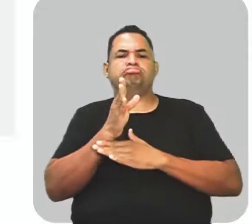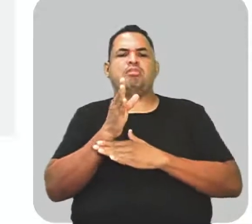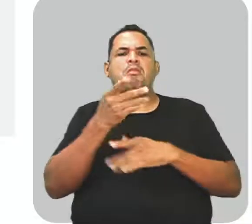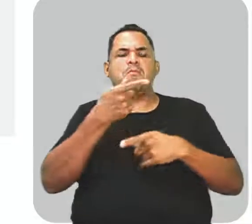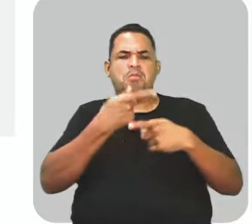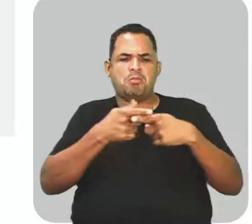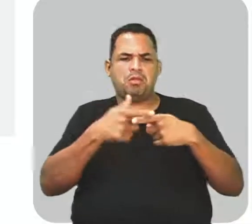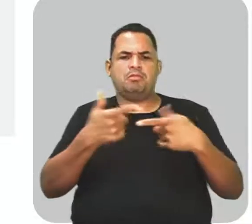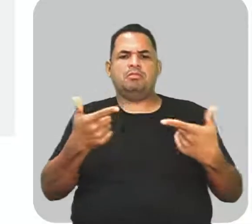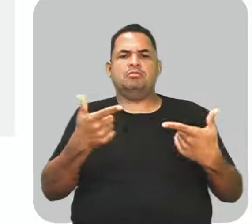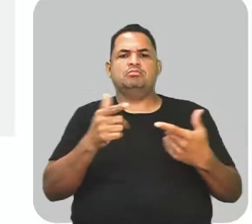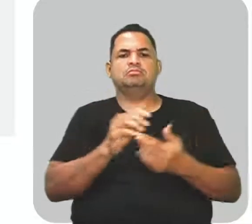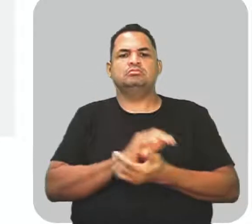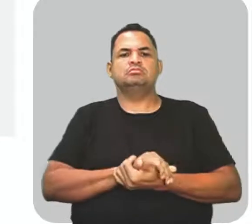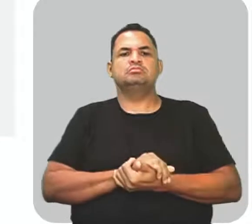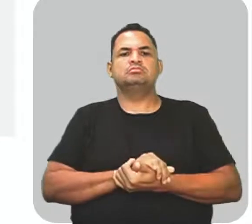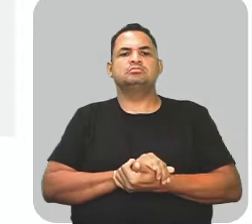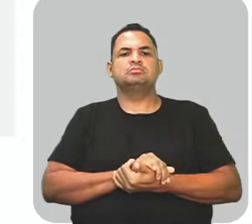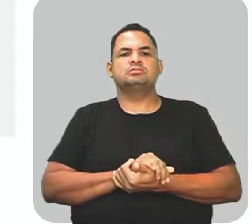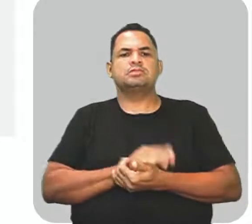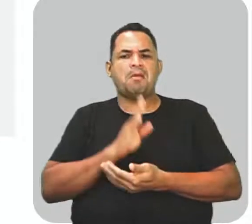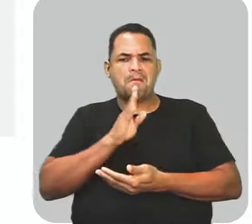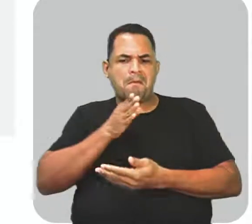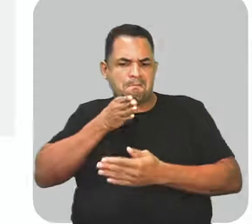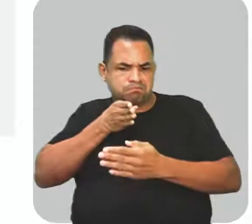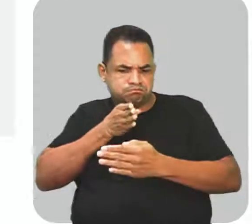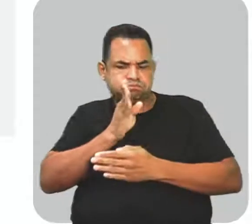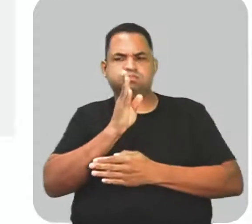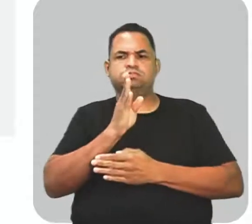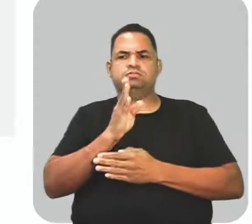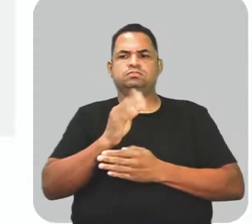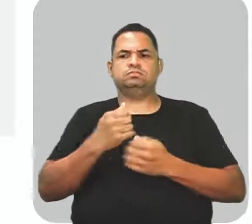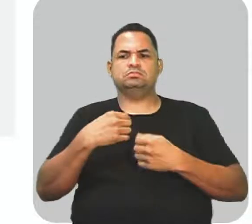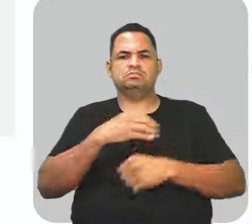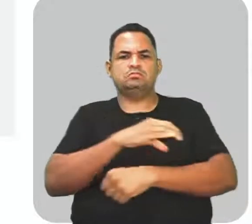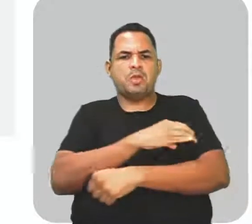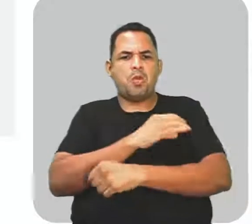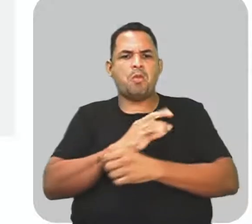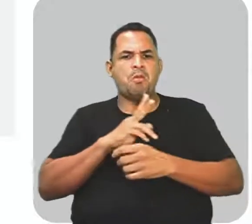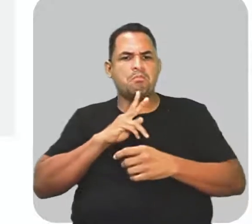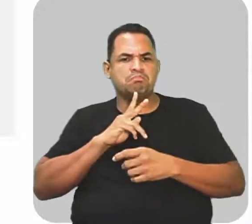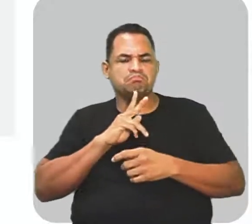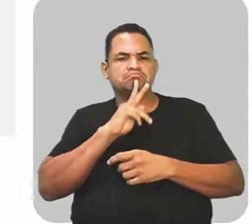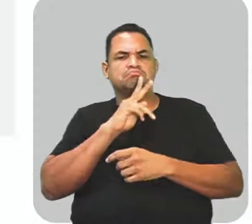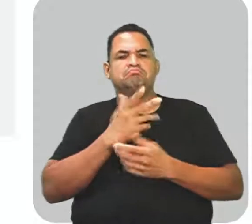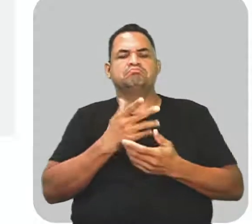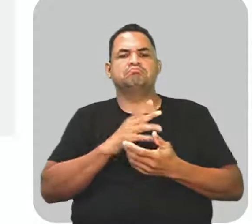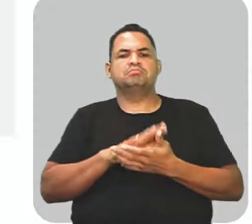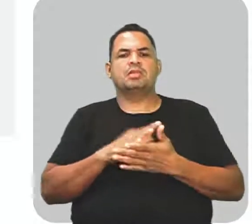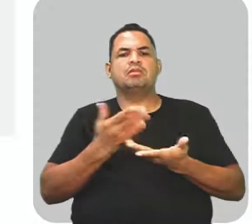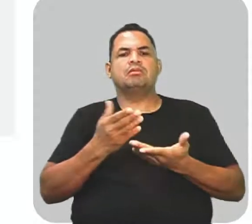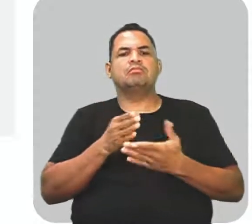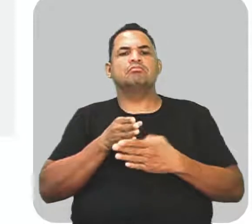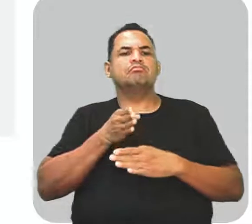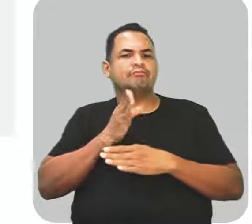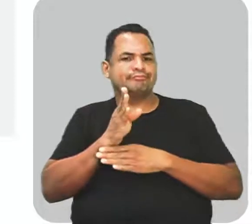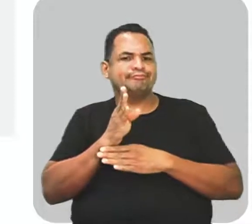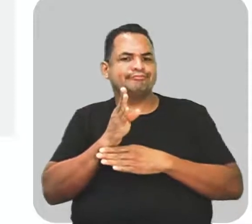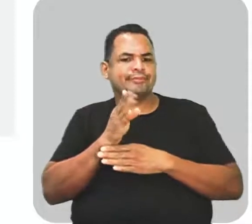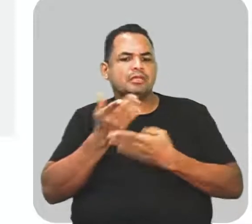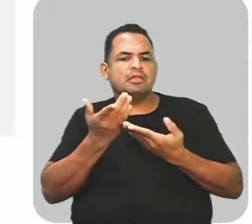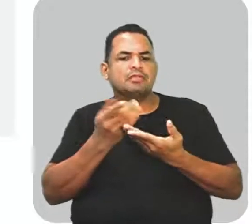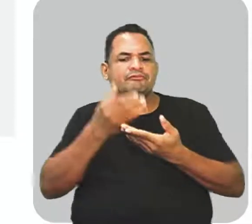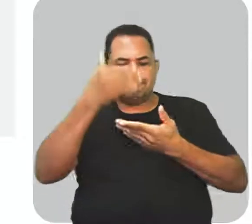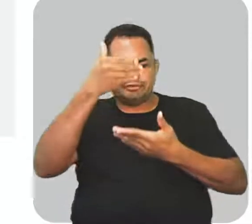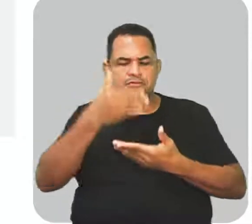a situação. Então encarar de frente é uma redundância, né? Porque quem encara, é claro, só